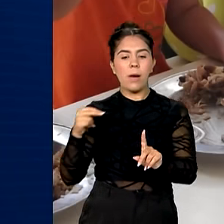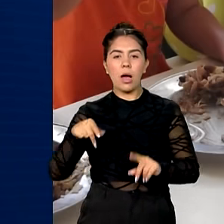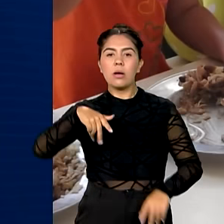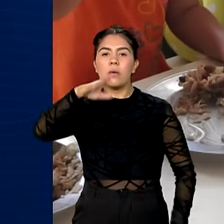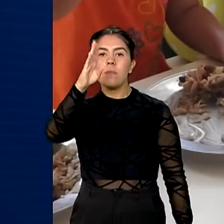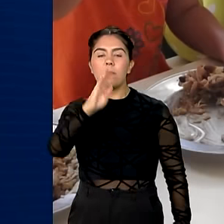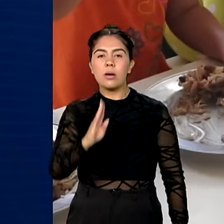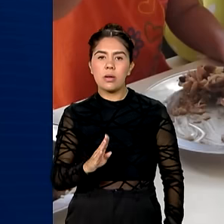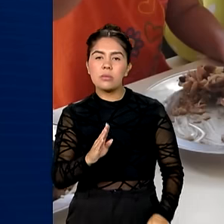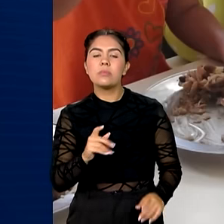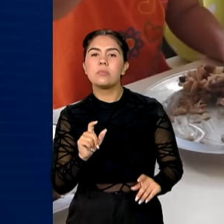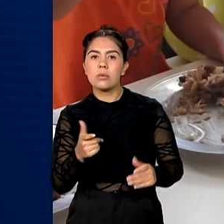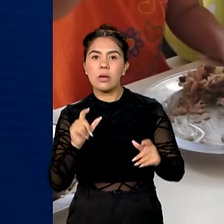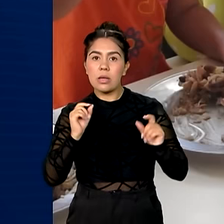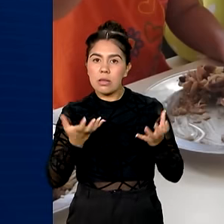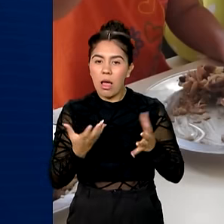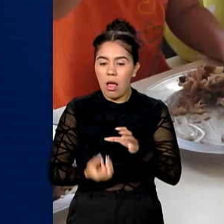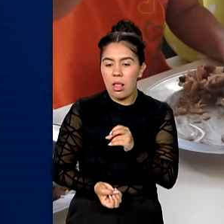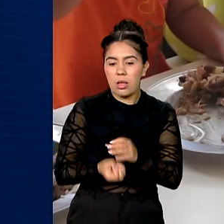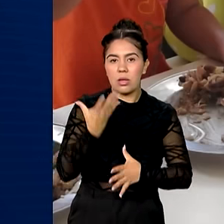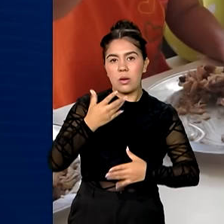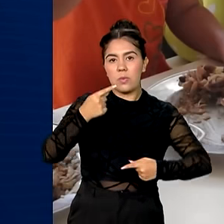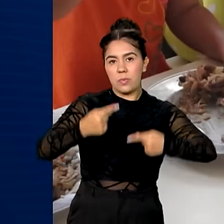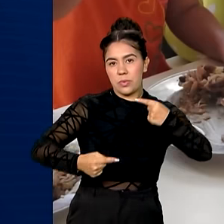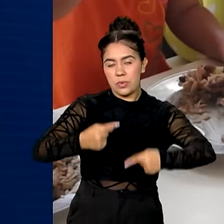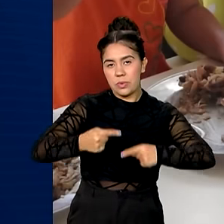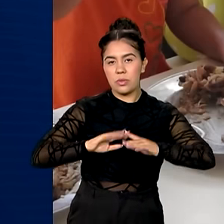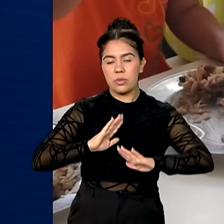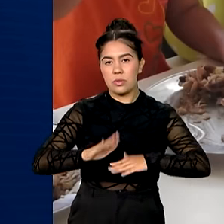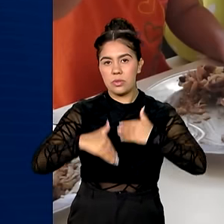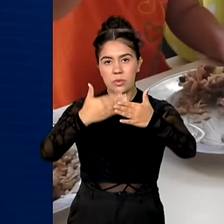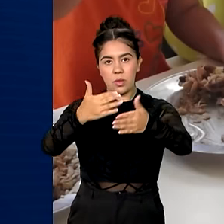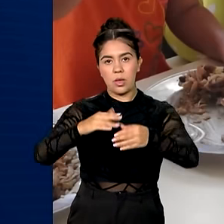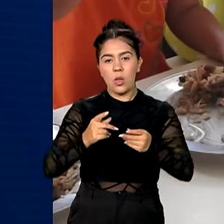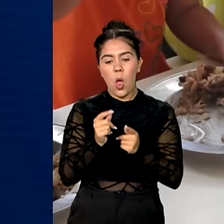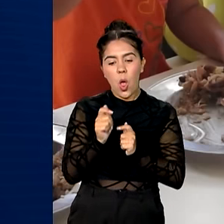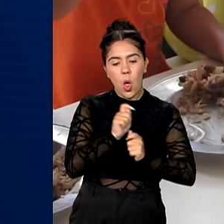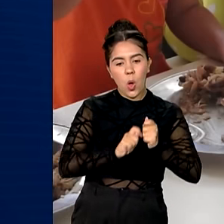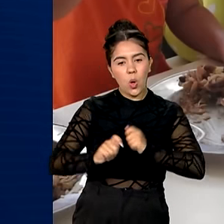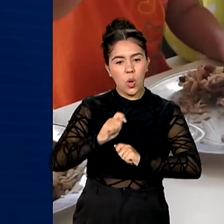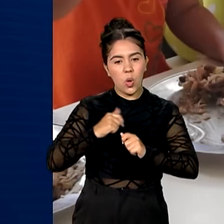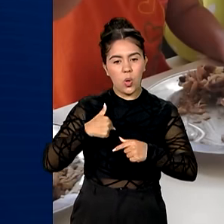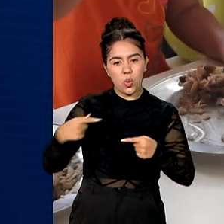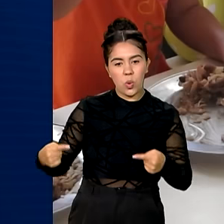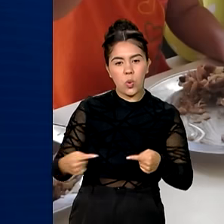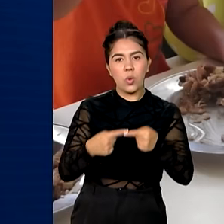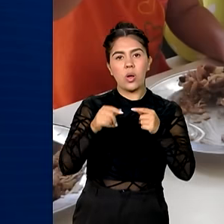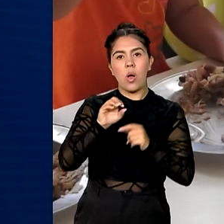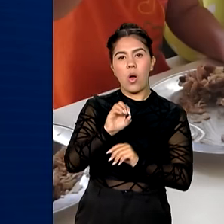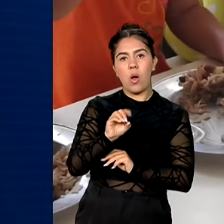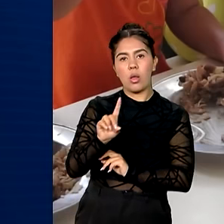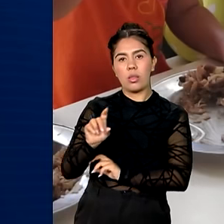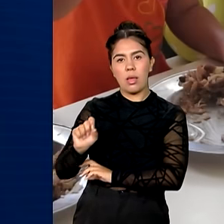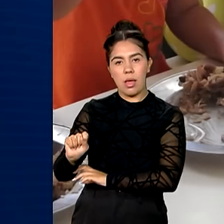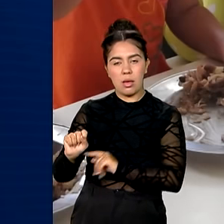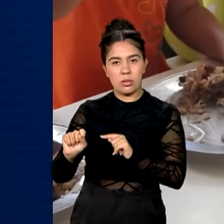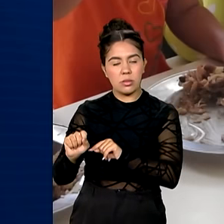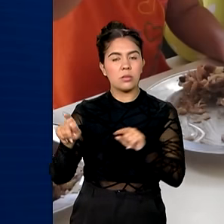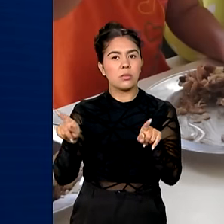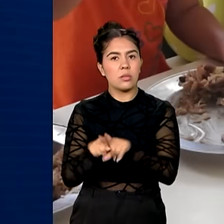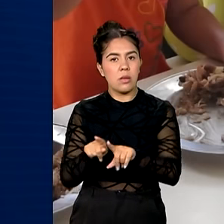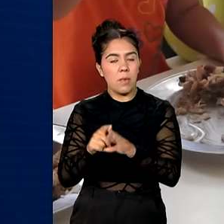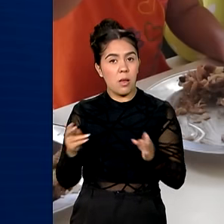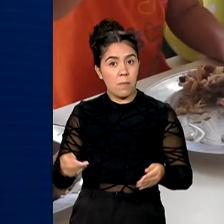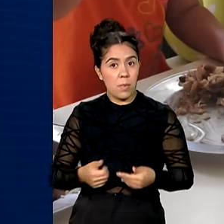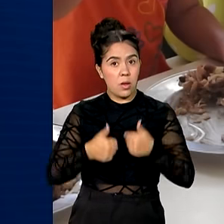exemplo, estabelecer políticas de desenvolvimento econômico convergentes com os ODS, fortalecer o princípio